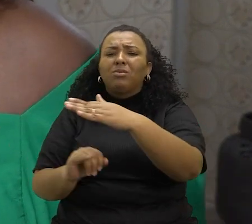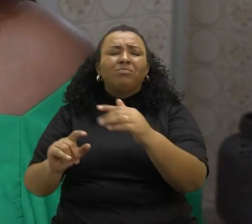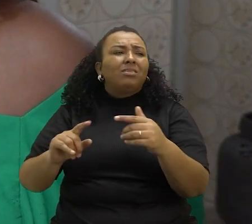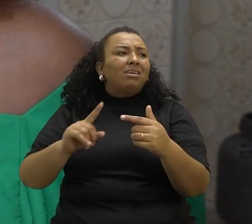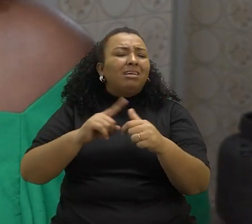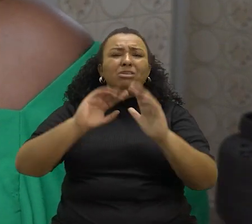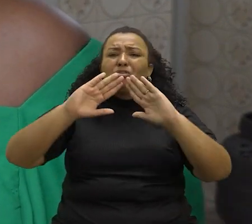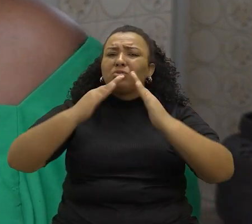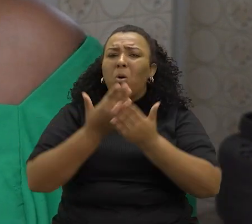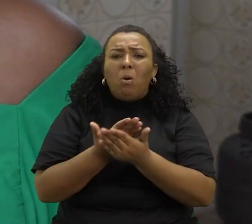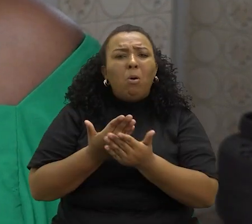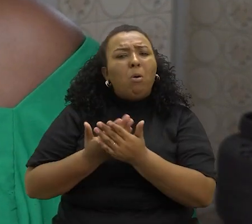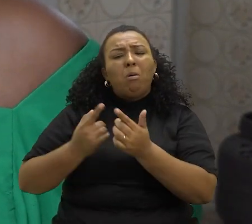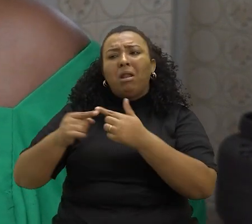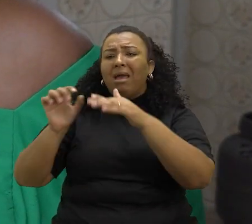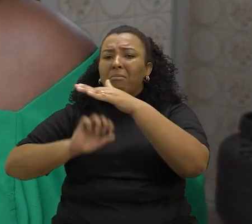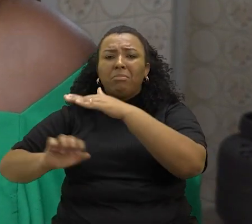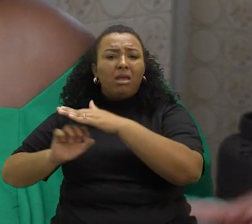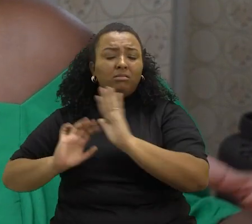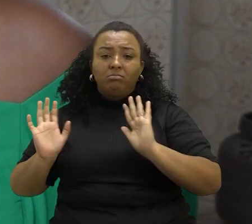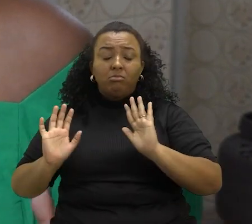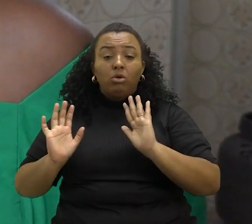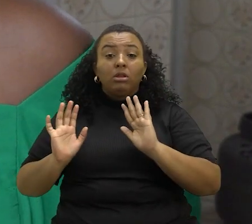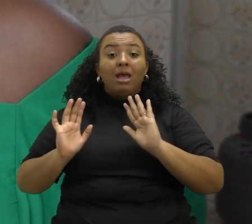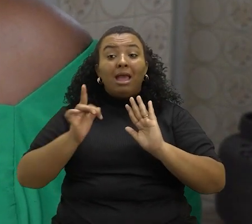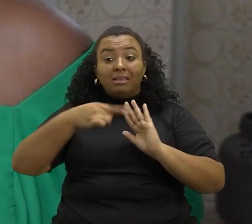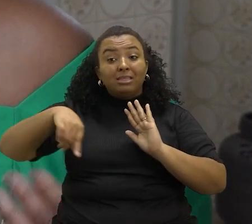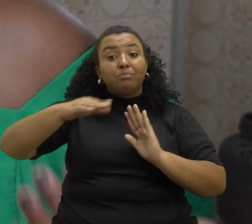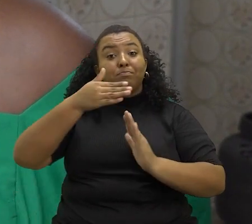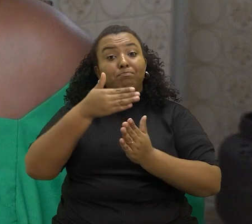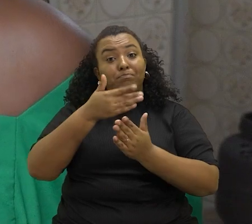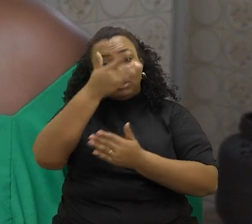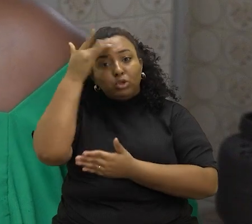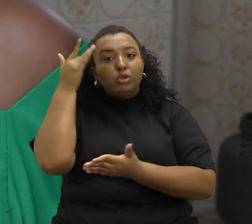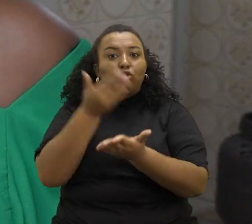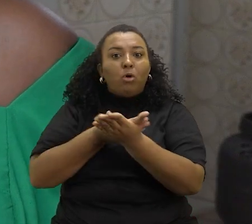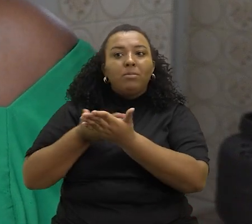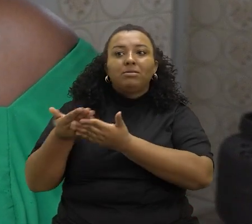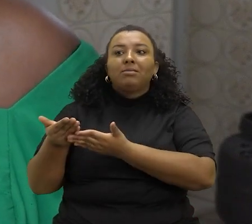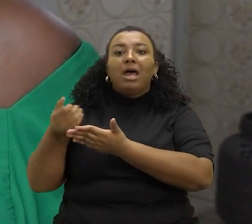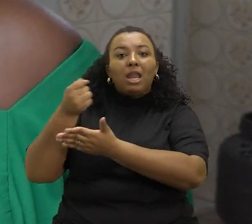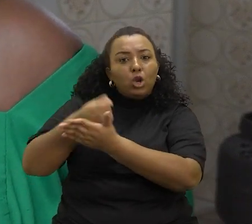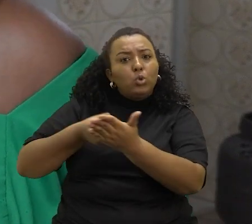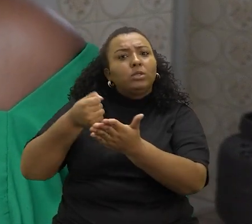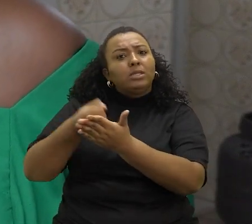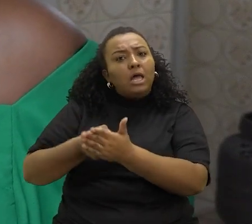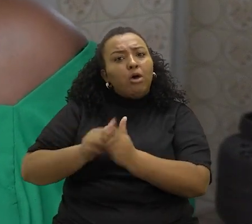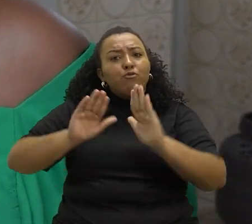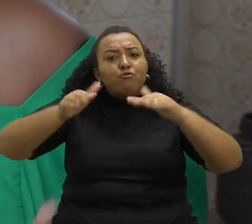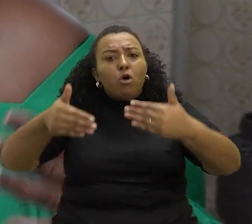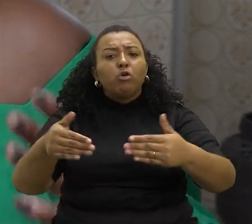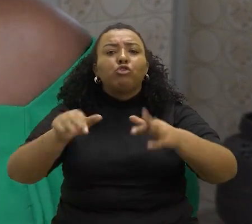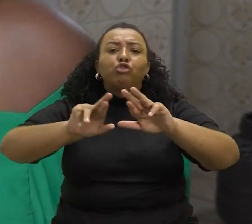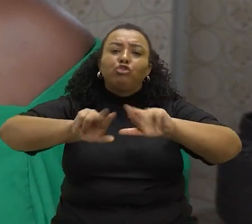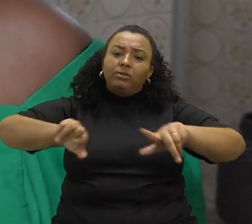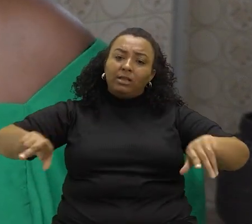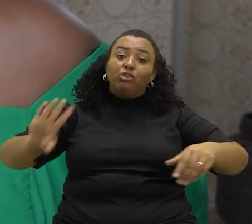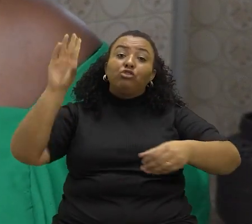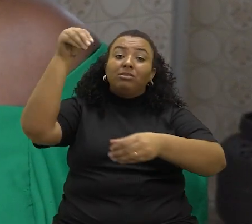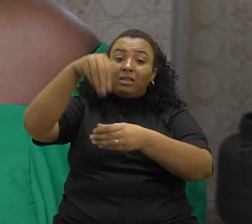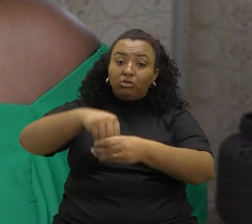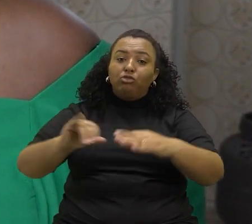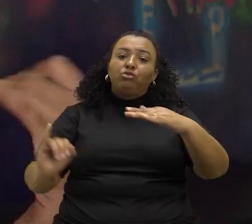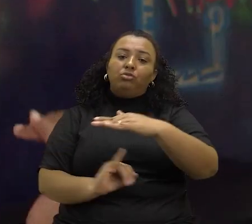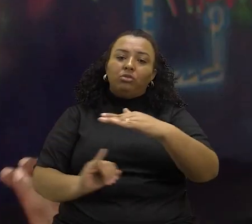que seja na escola, que seja no mercado de trabalho, essas pessoas começaram a colocar essa pauta da diversidade para as